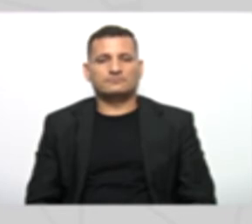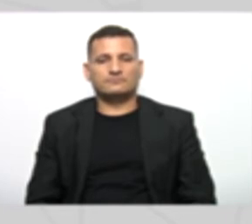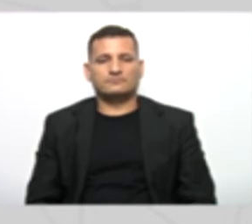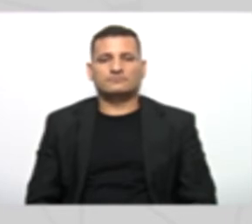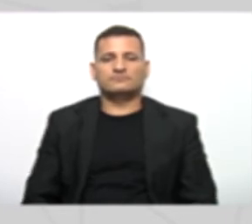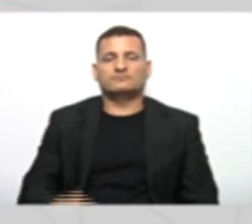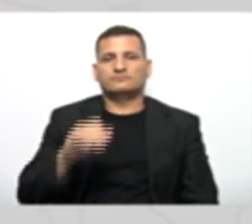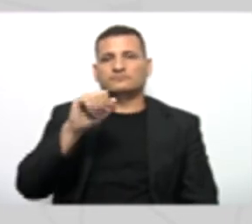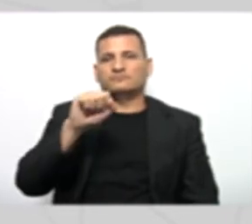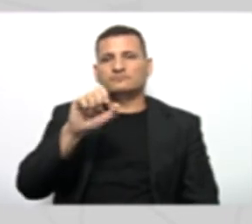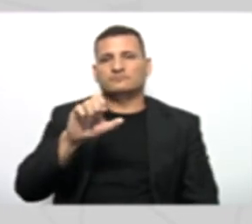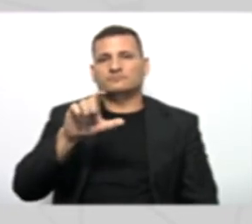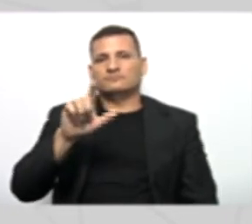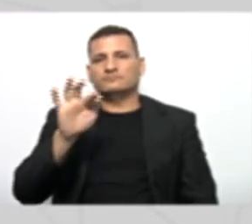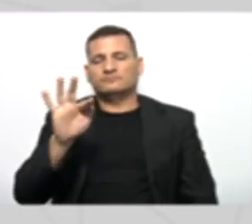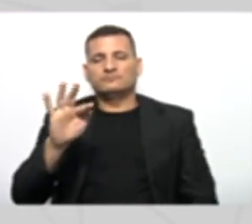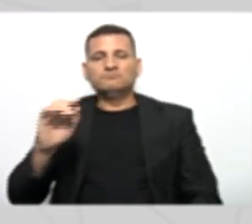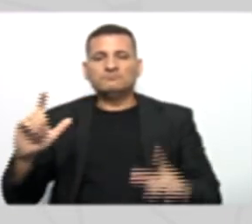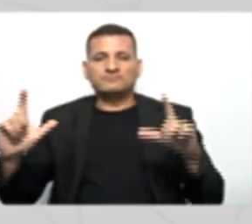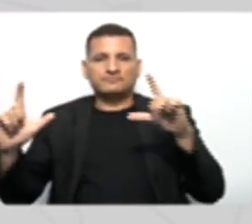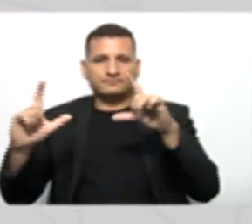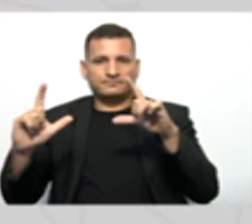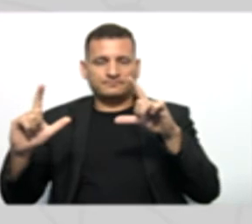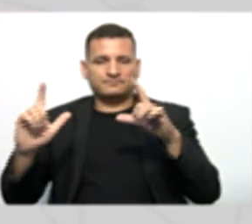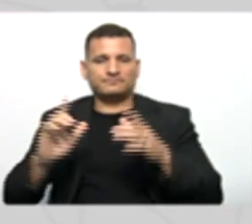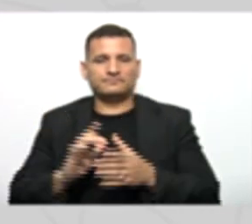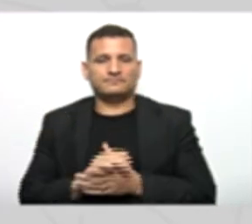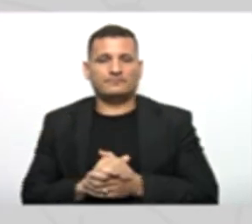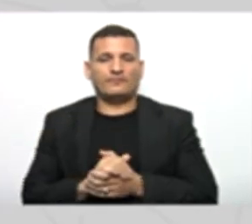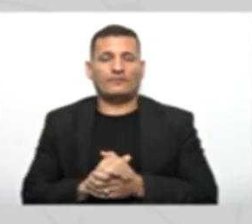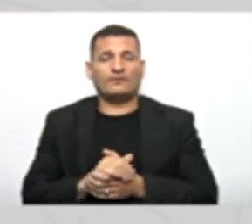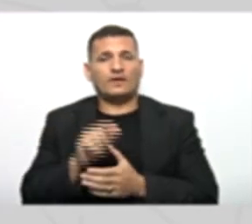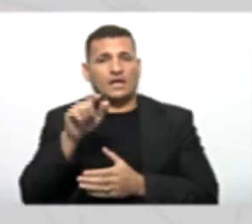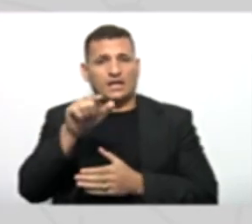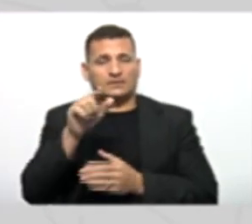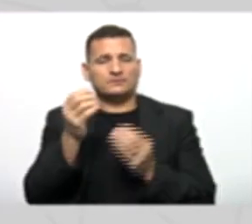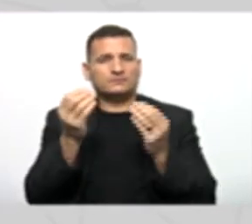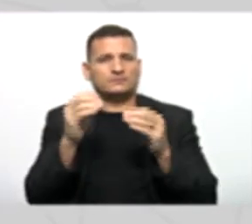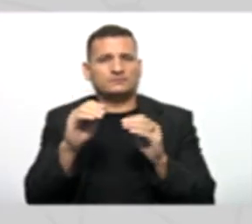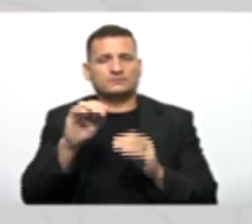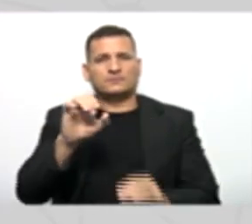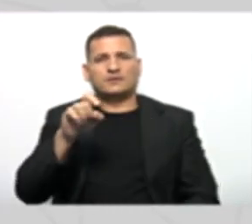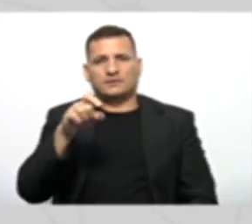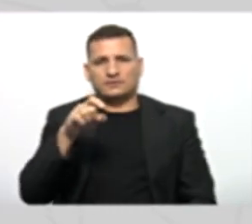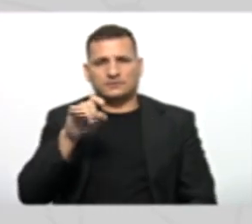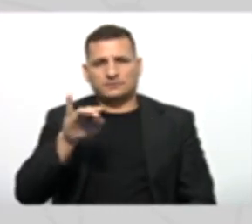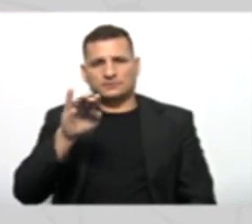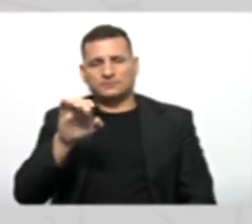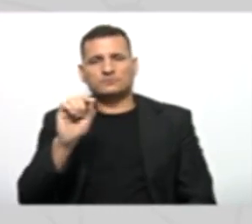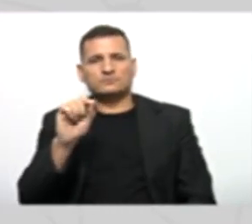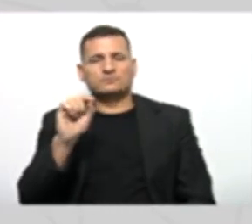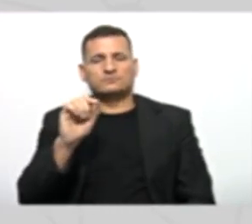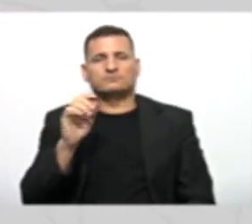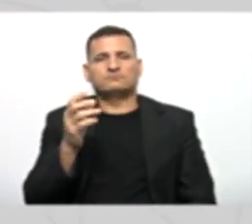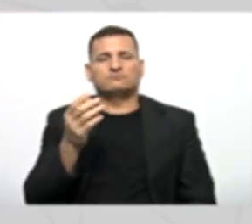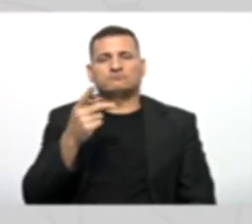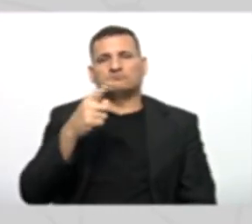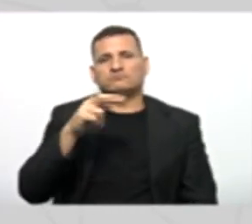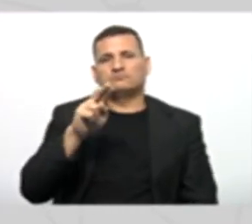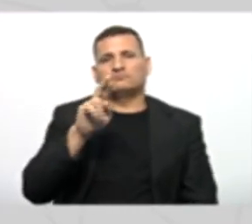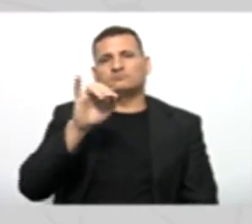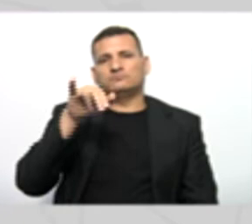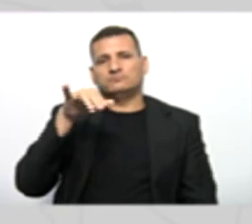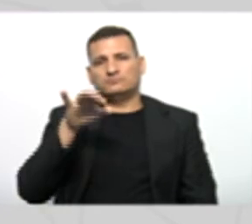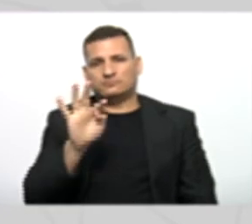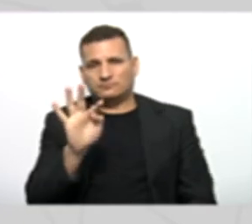Self Beleza Dentro desse exibe Você ia fazer o que? Botar o print lá Para que as